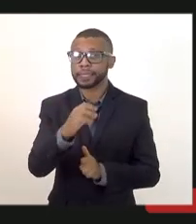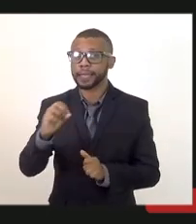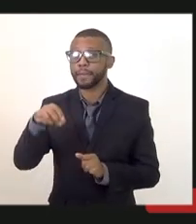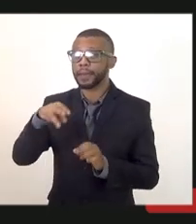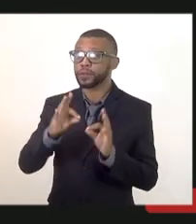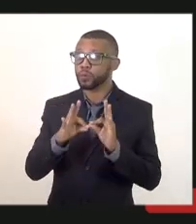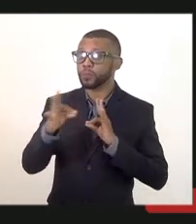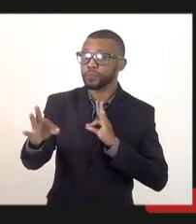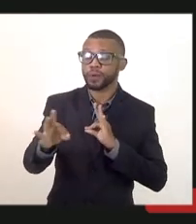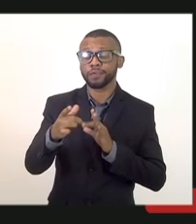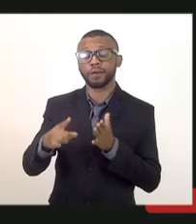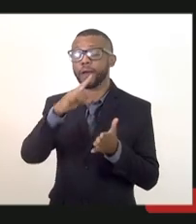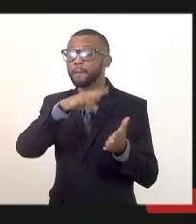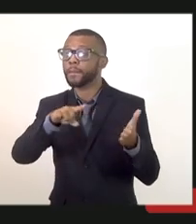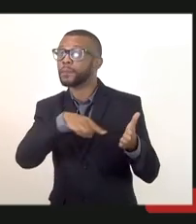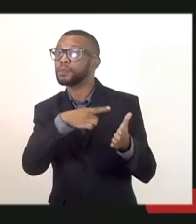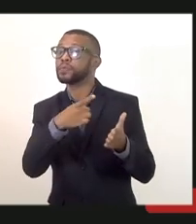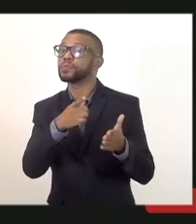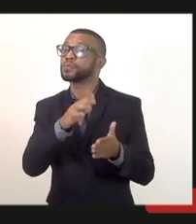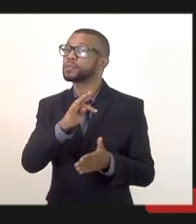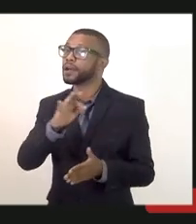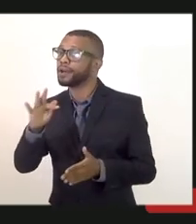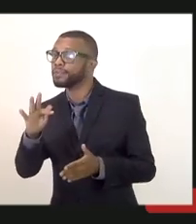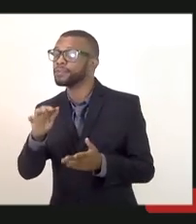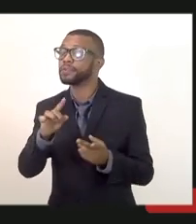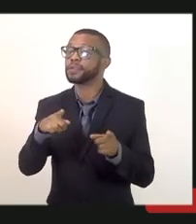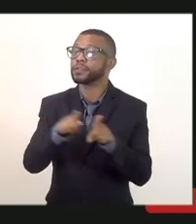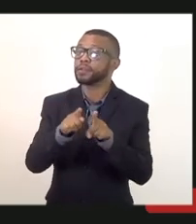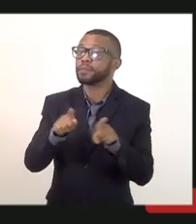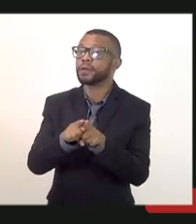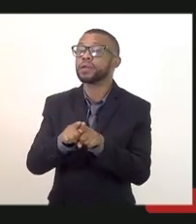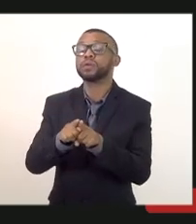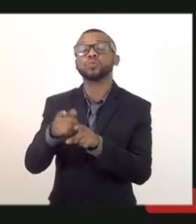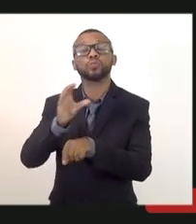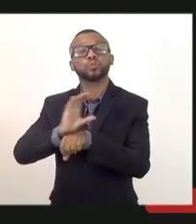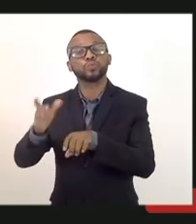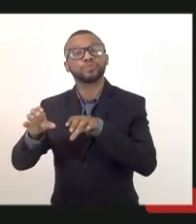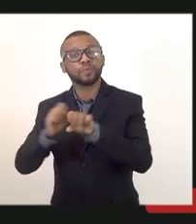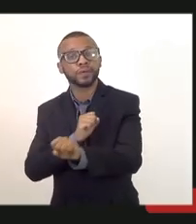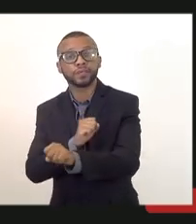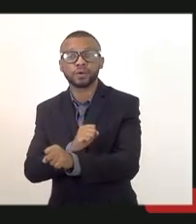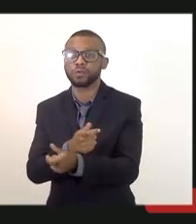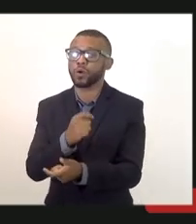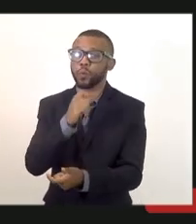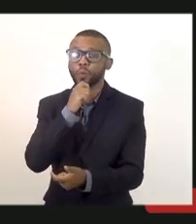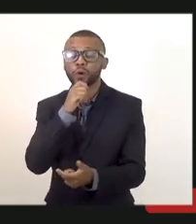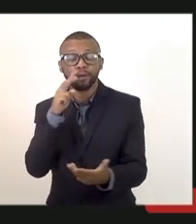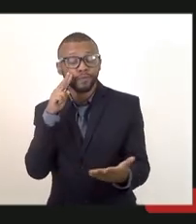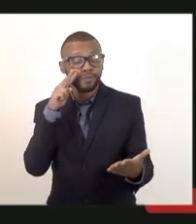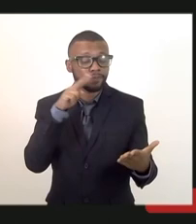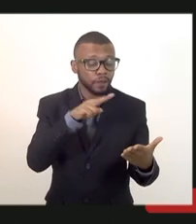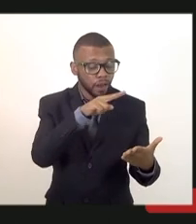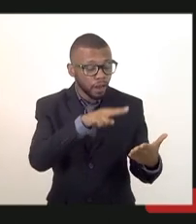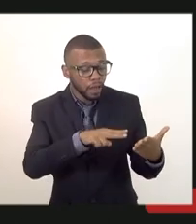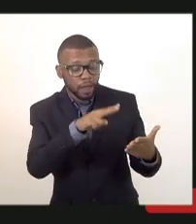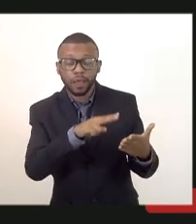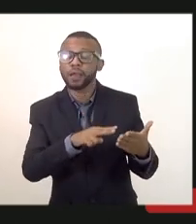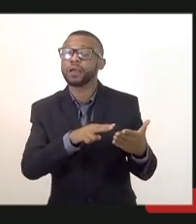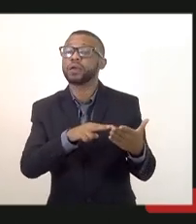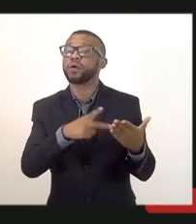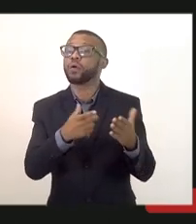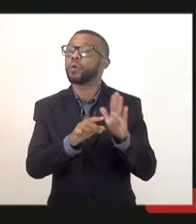abolida do TAF dos militares e do curso de formação futuro eu não cheguei a consultar o edital dos temporários